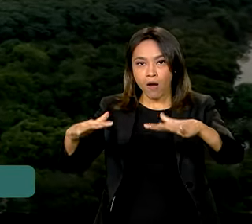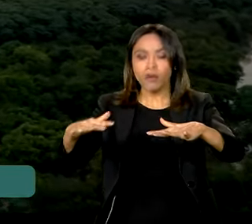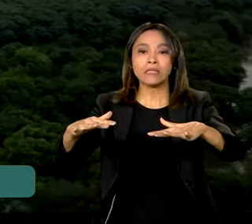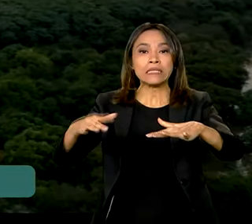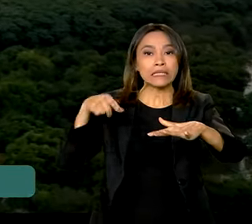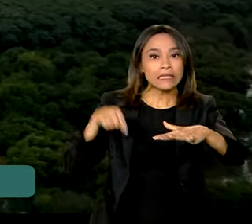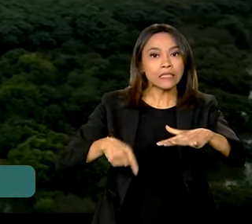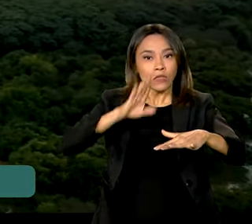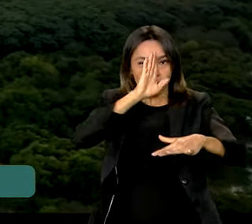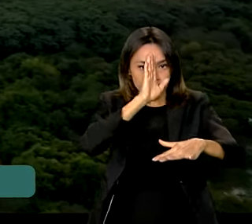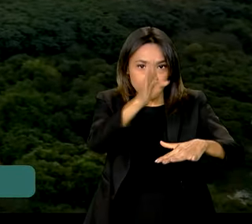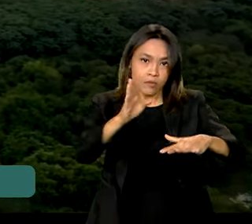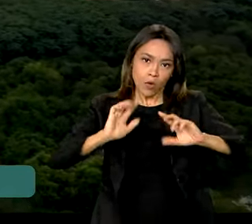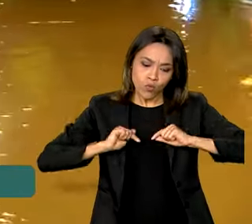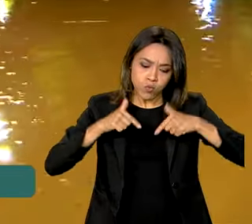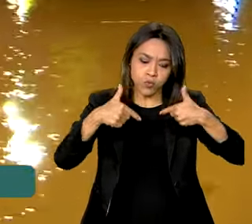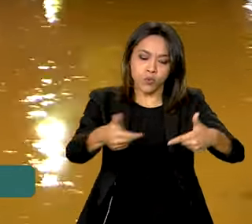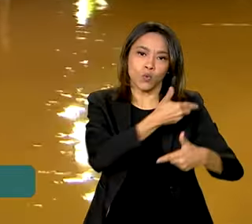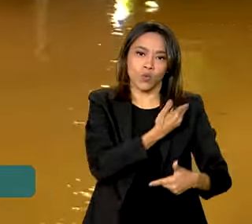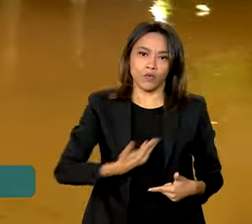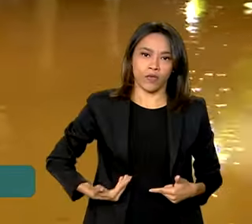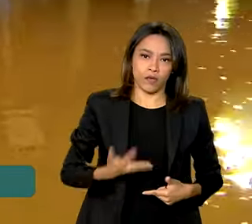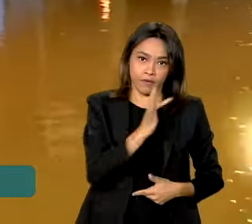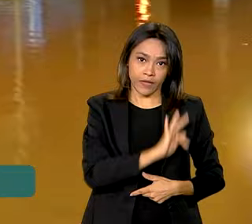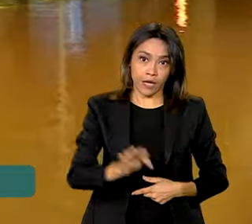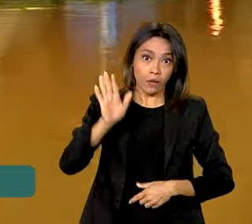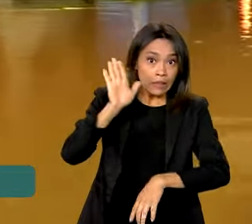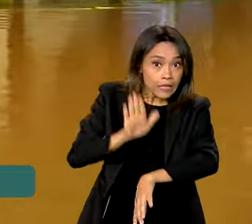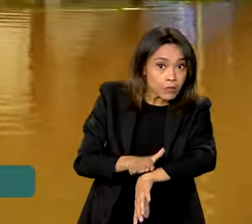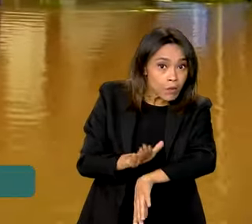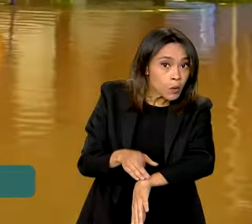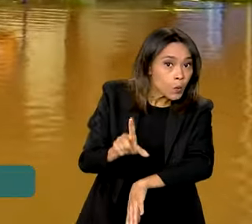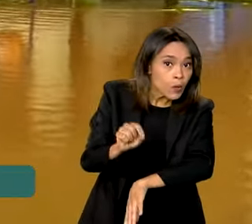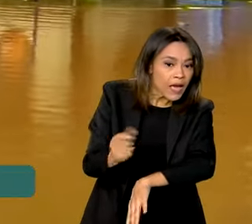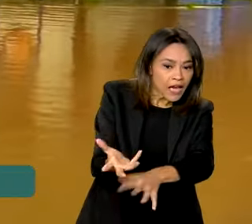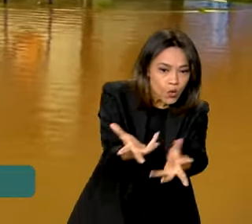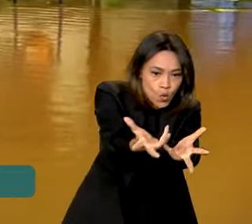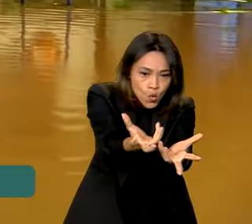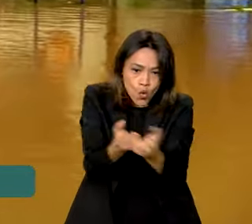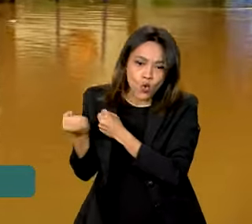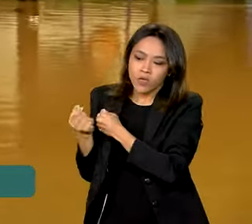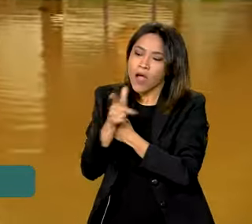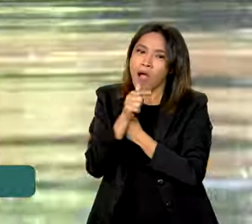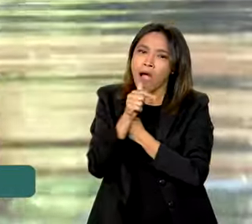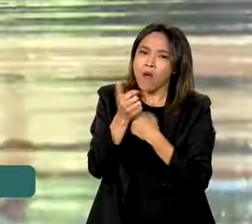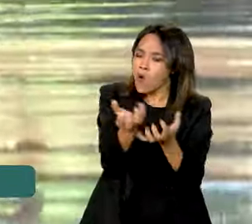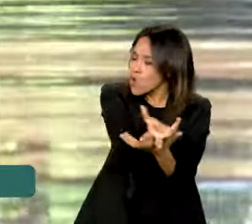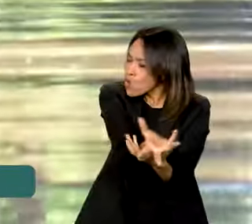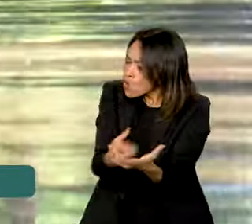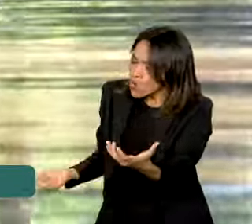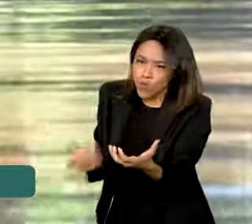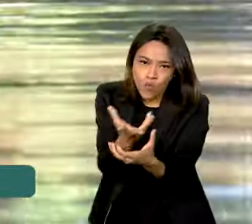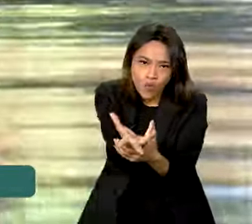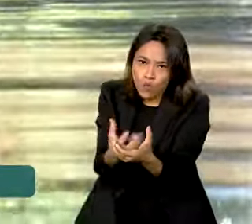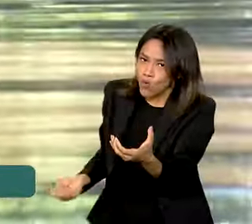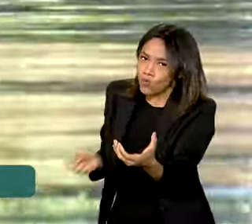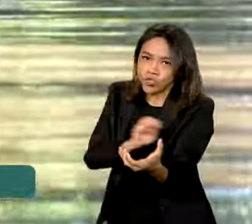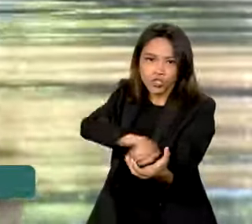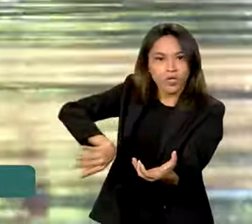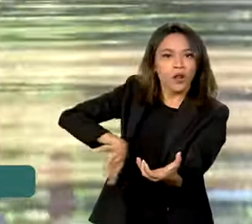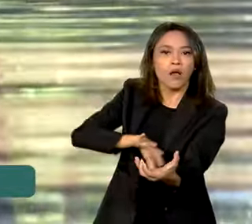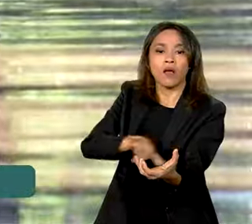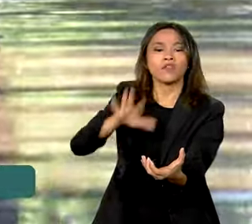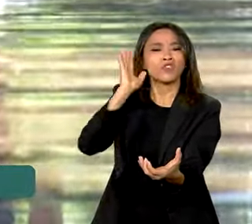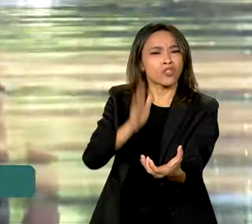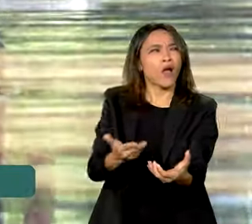prioridades do governo federal neste momento é escoar essa água toda. Já foram viabilizadas,